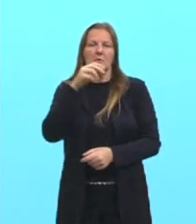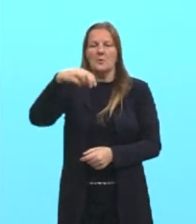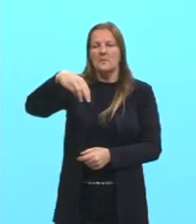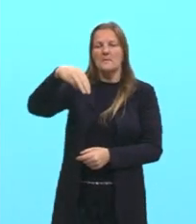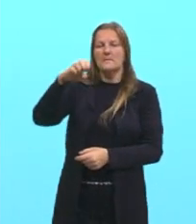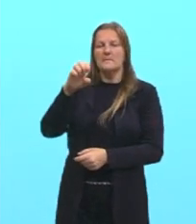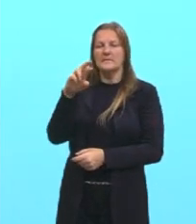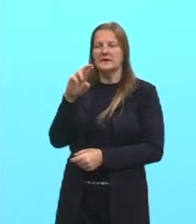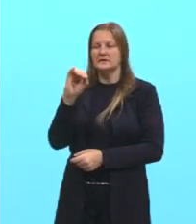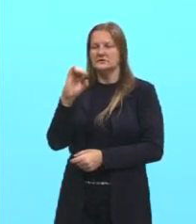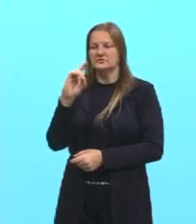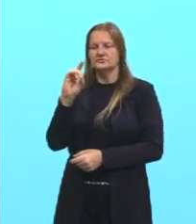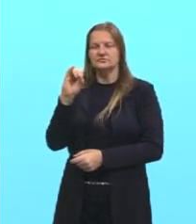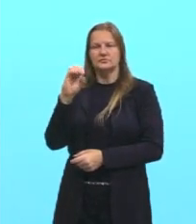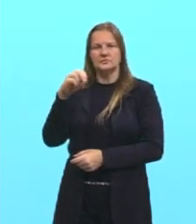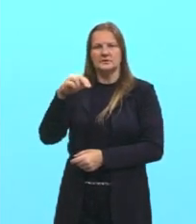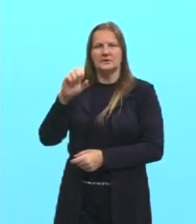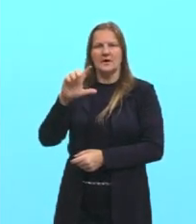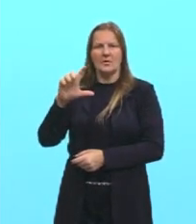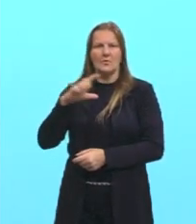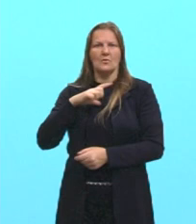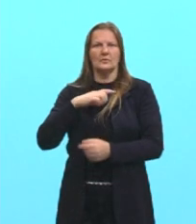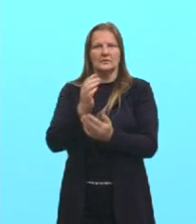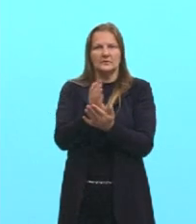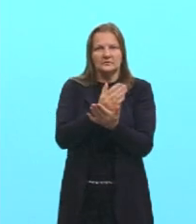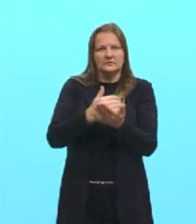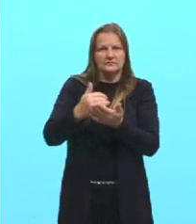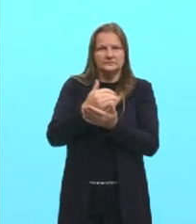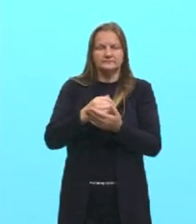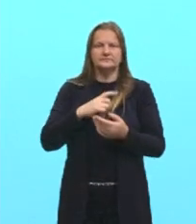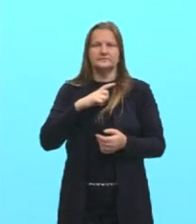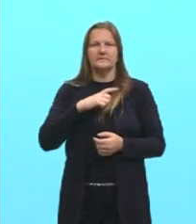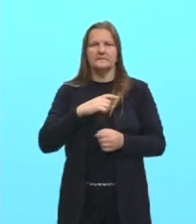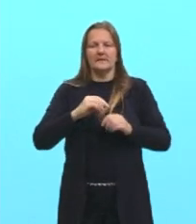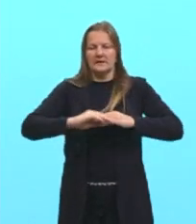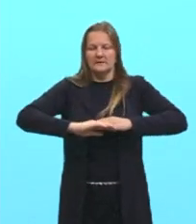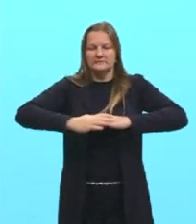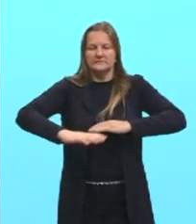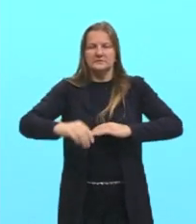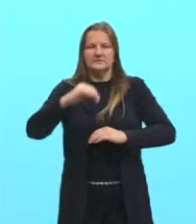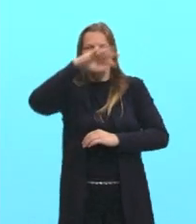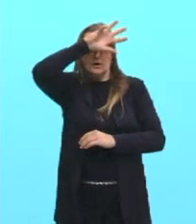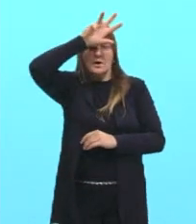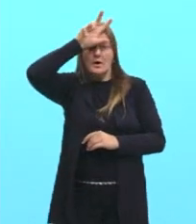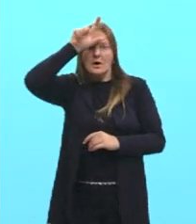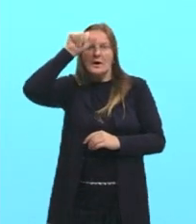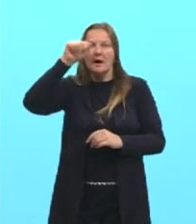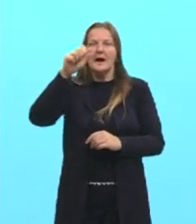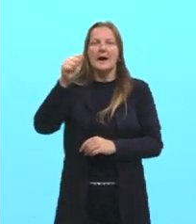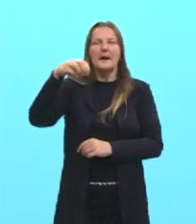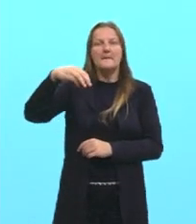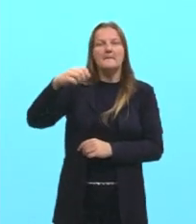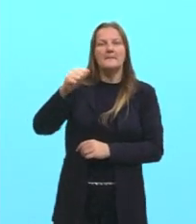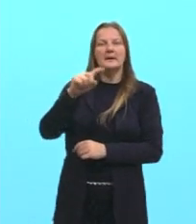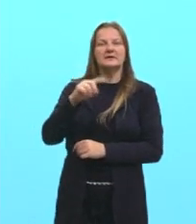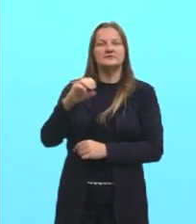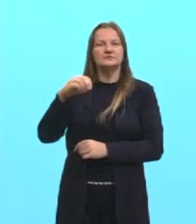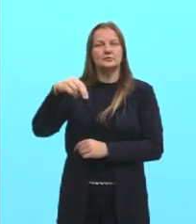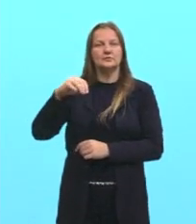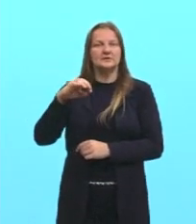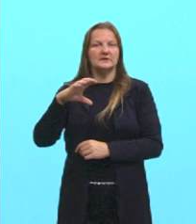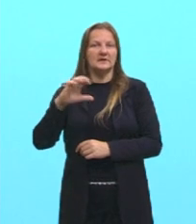gente consegue dividir em algumas outras questões. A planície amazônica, a gente consegue também dividir essa planície,